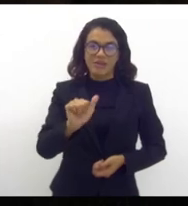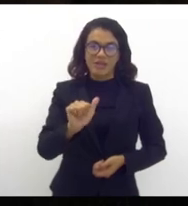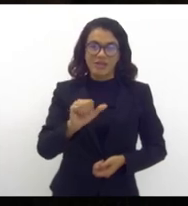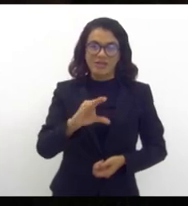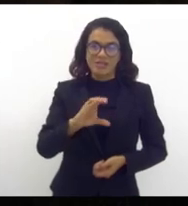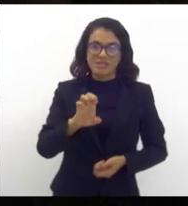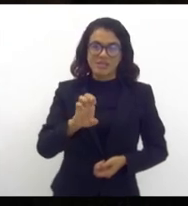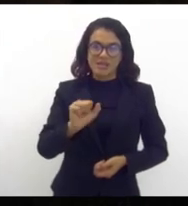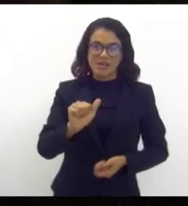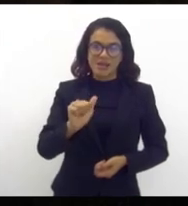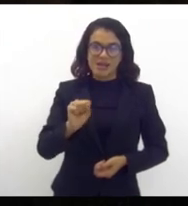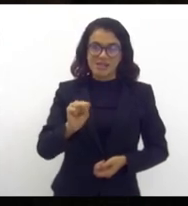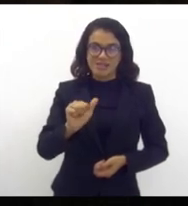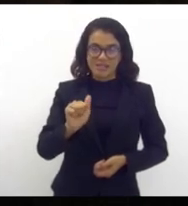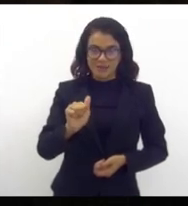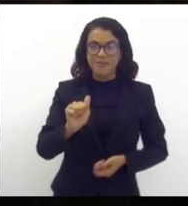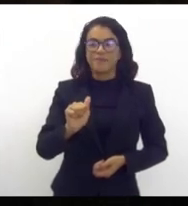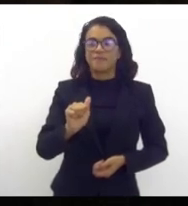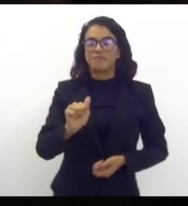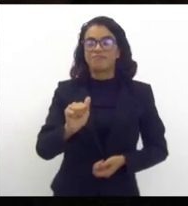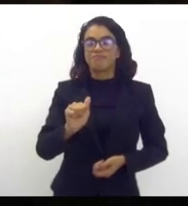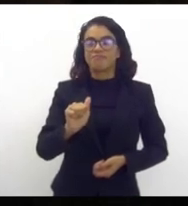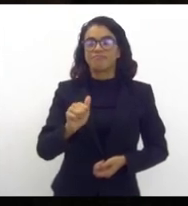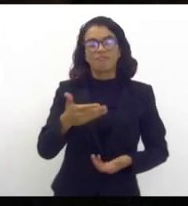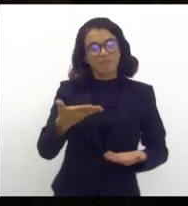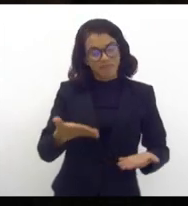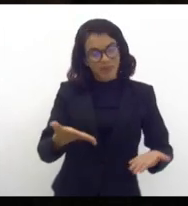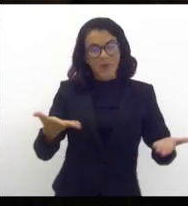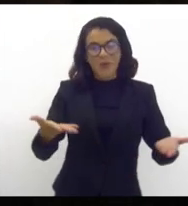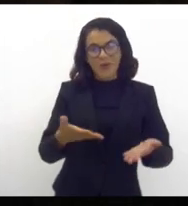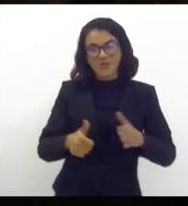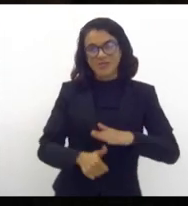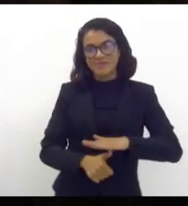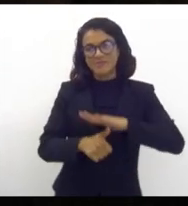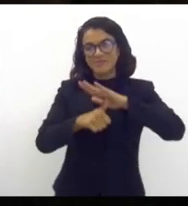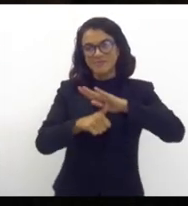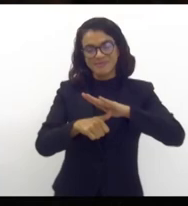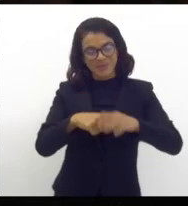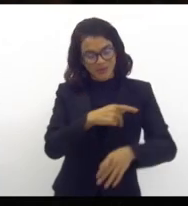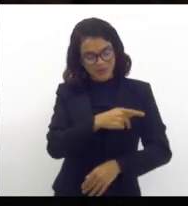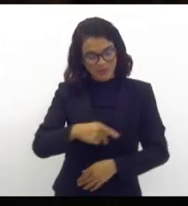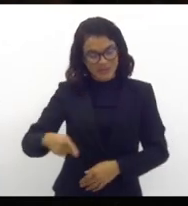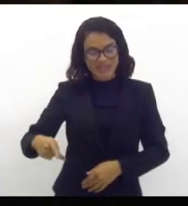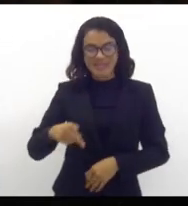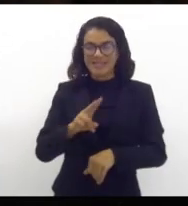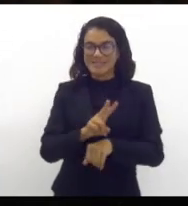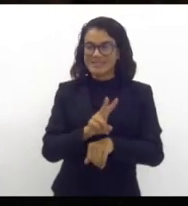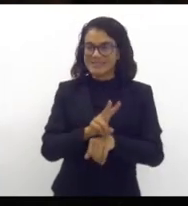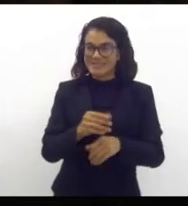que, para variar, preside o expediente inicial.